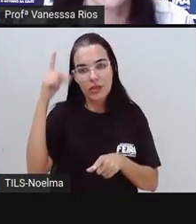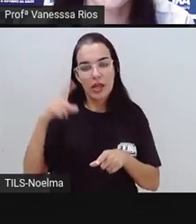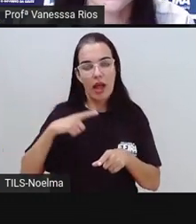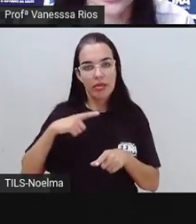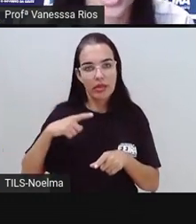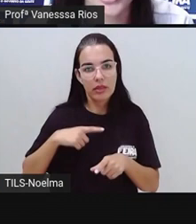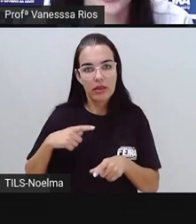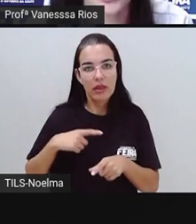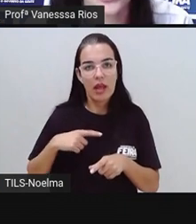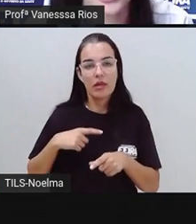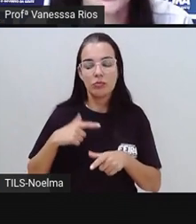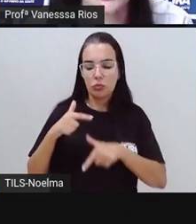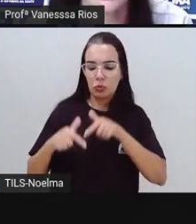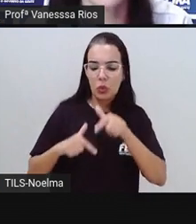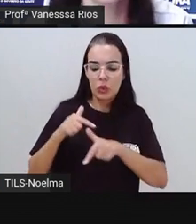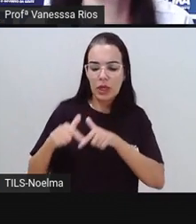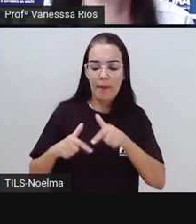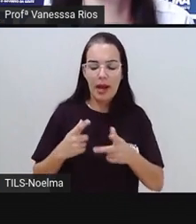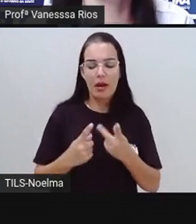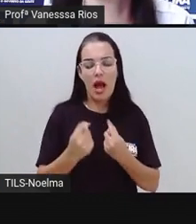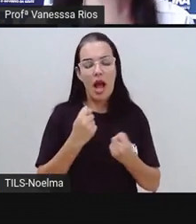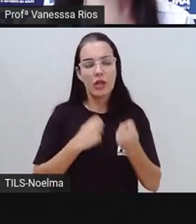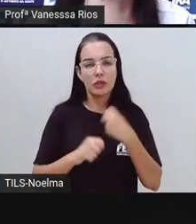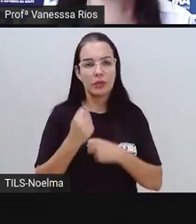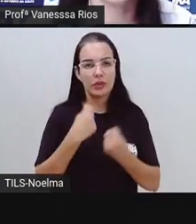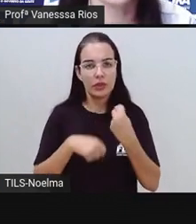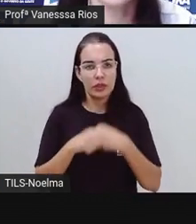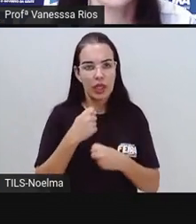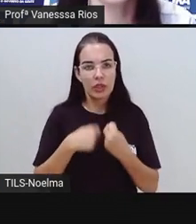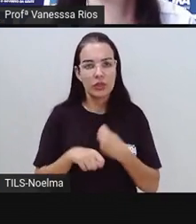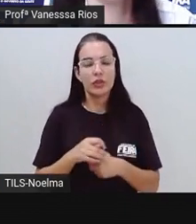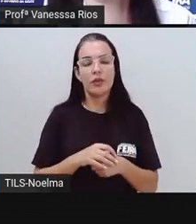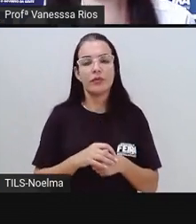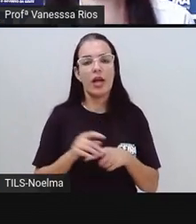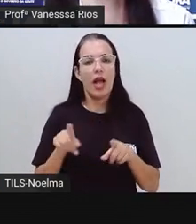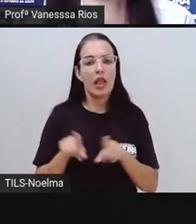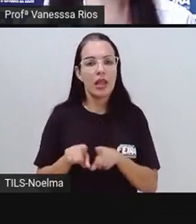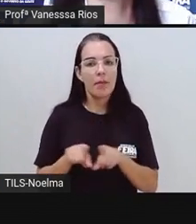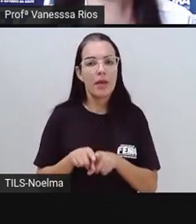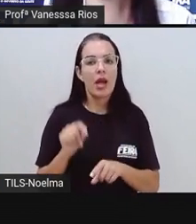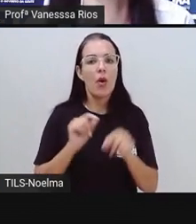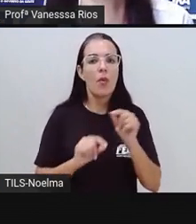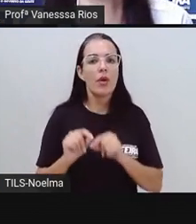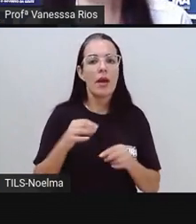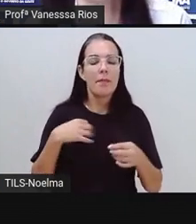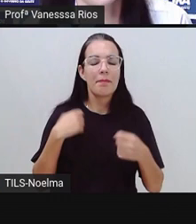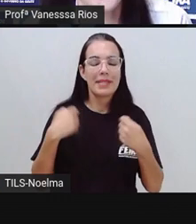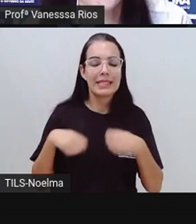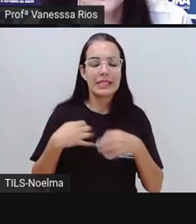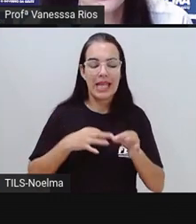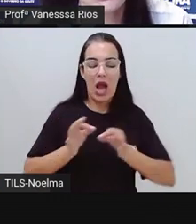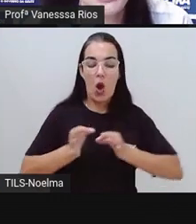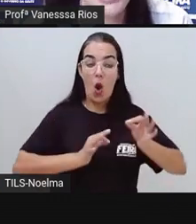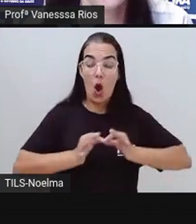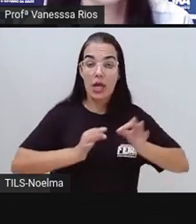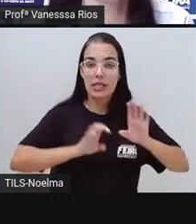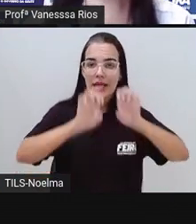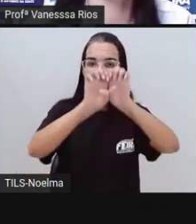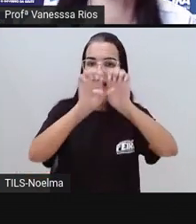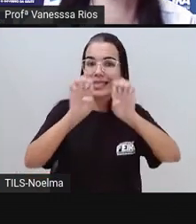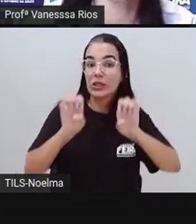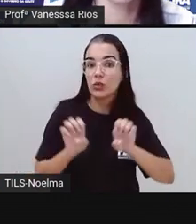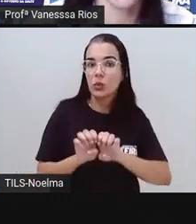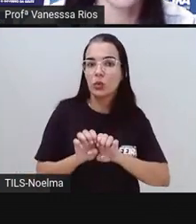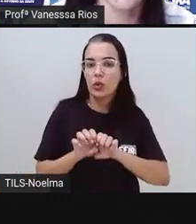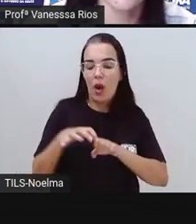funções de administração. E para isso é necessário uma organização estrutural no